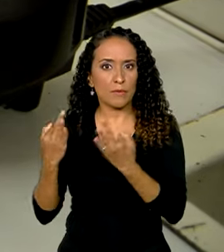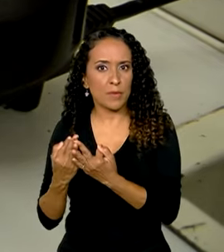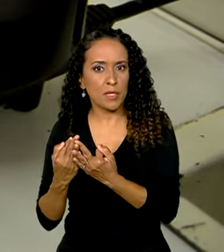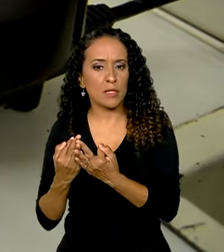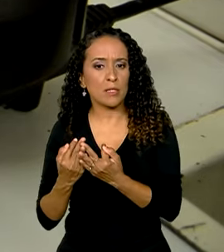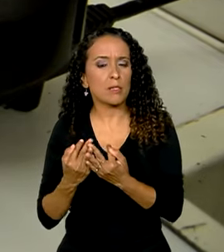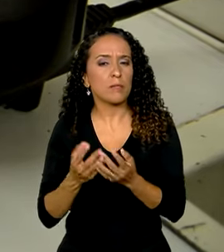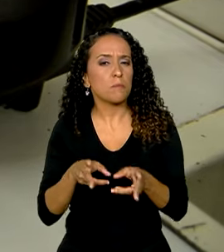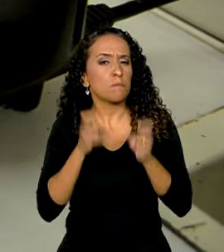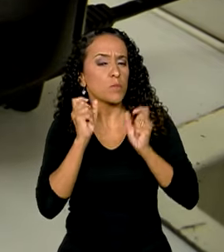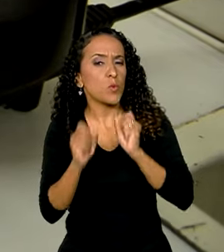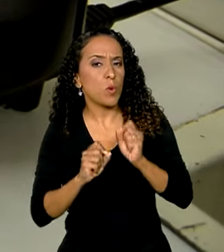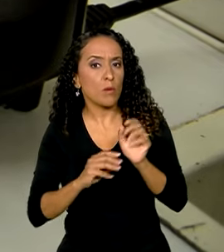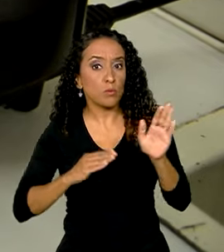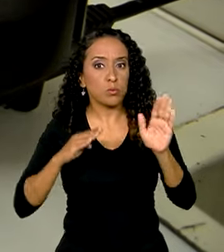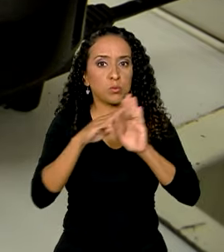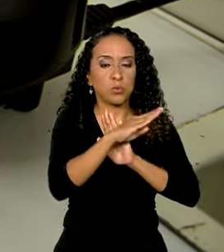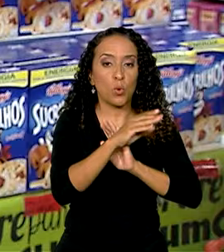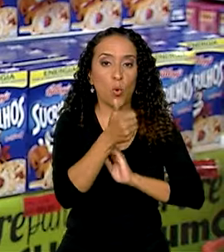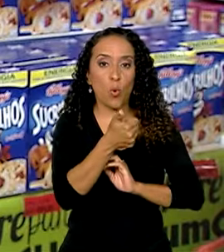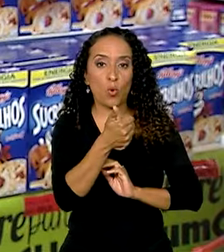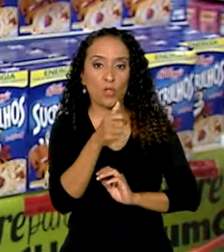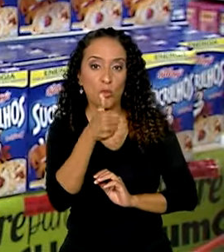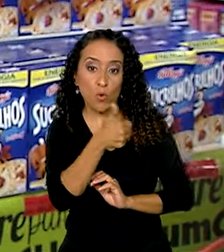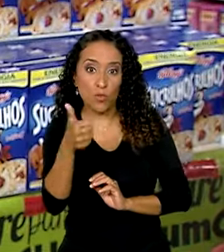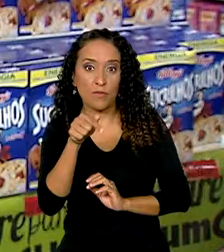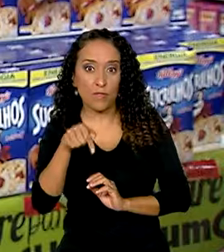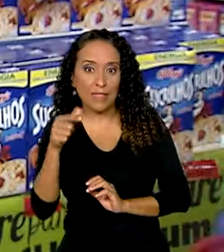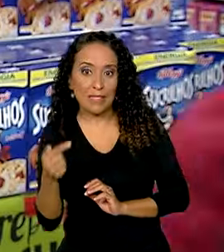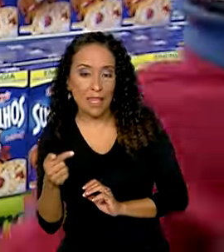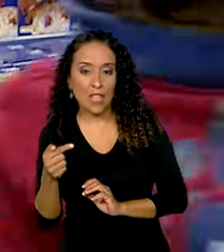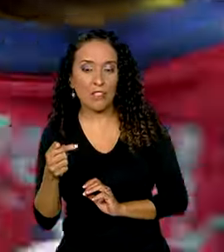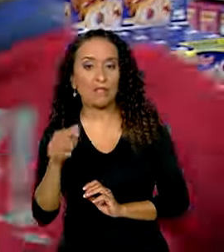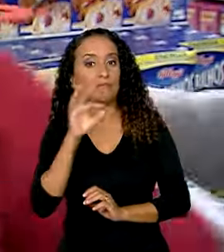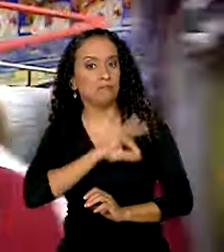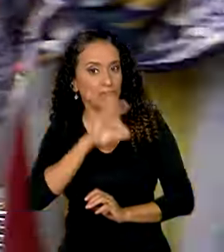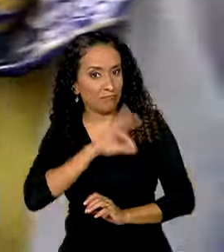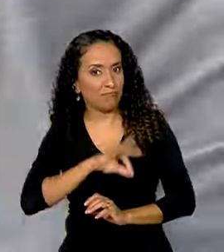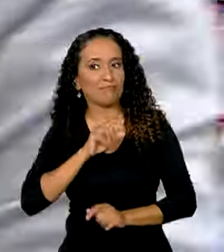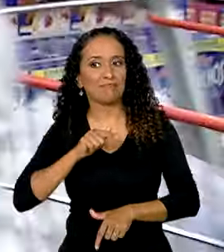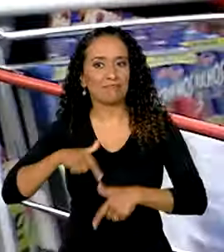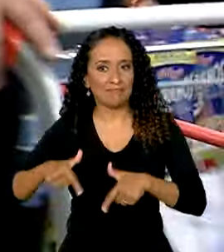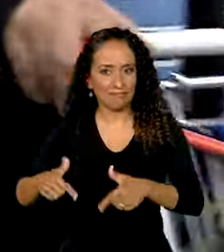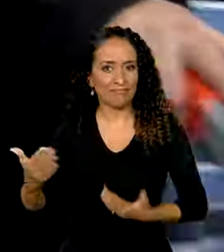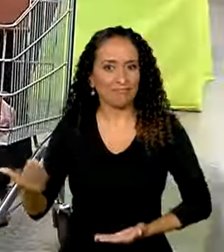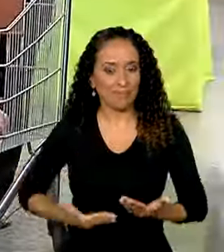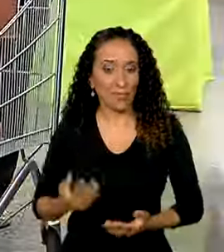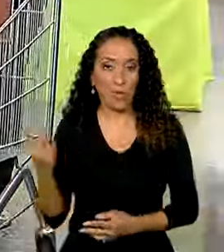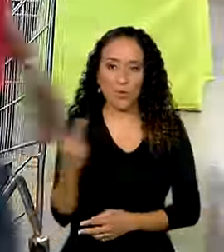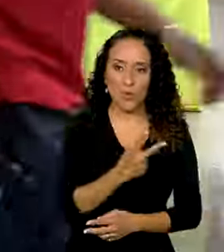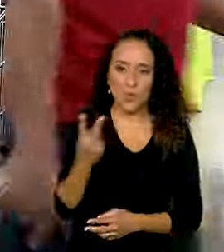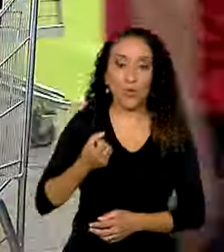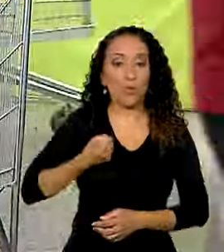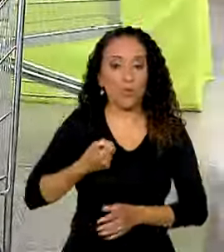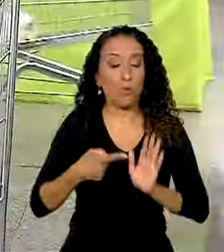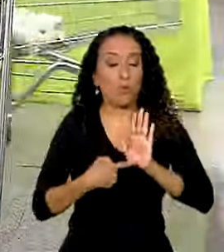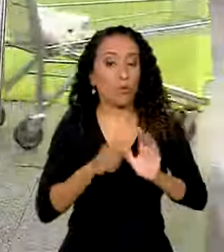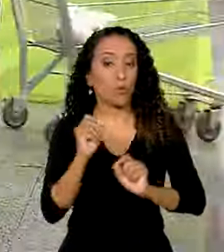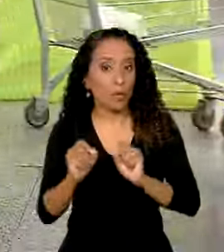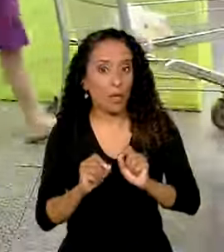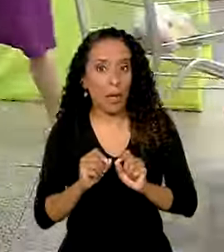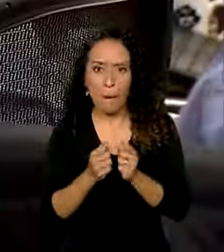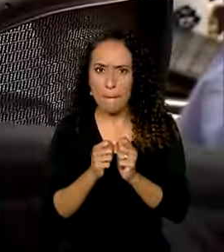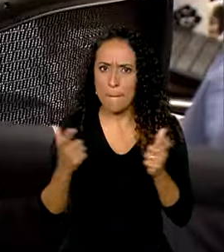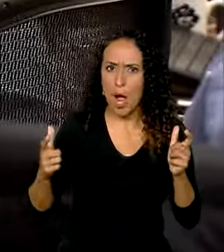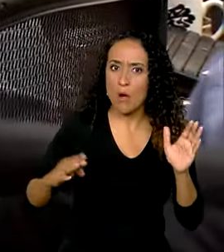verificou um aumento de 11,7% na renda dos trabalhadores. Nos dois casos, os números mostram o